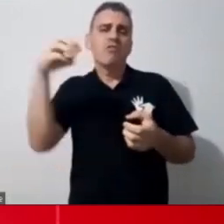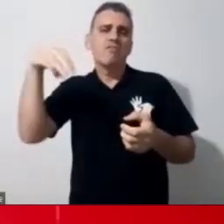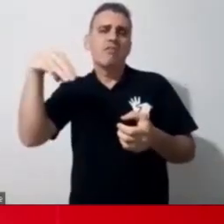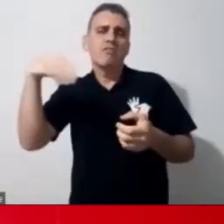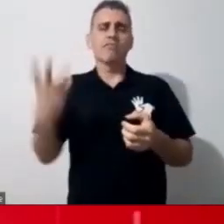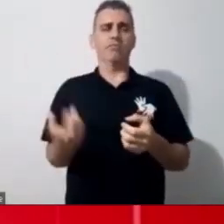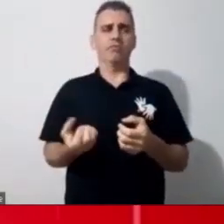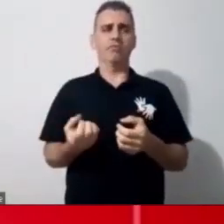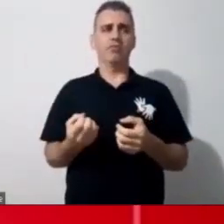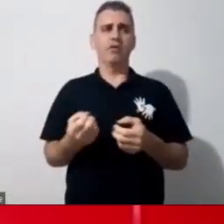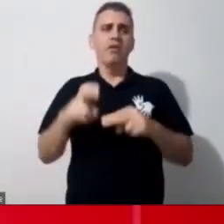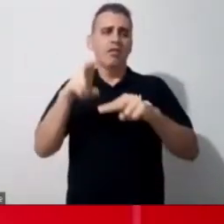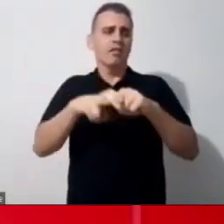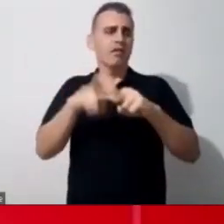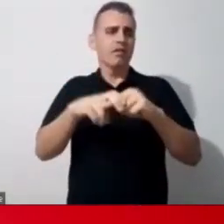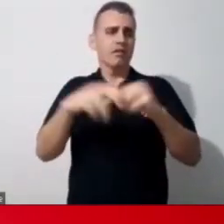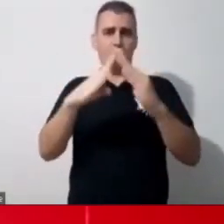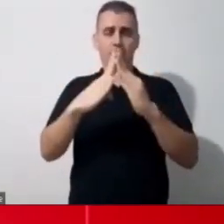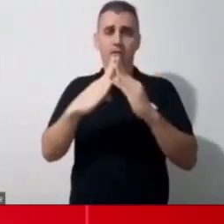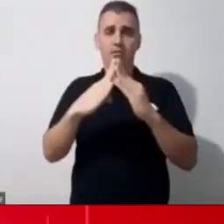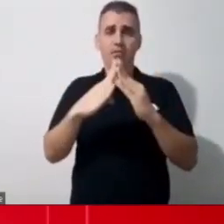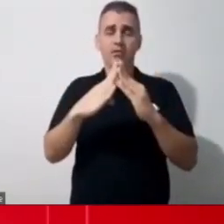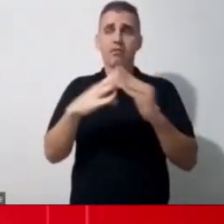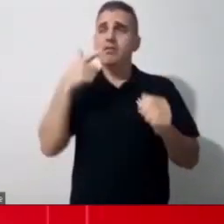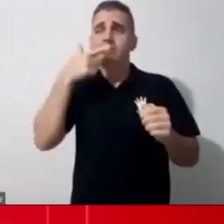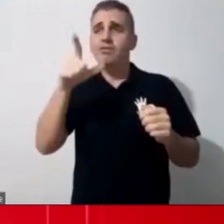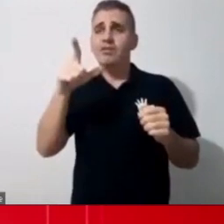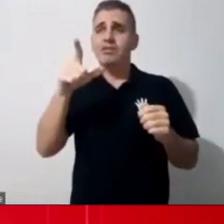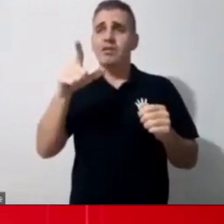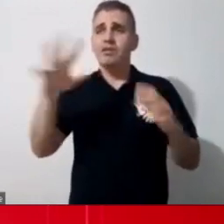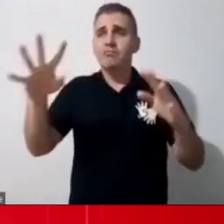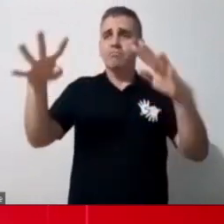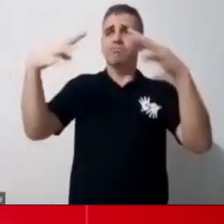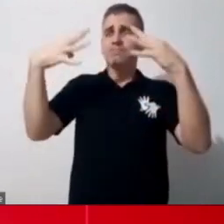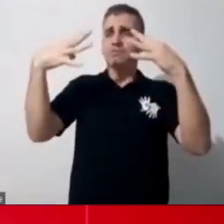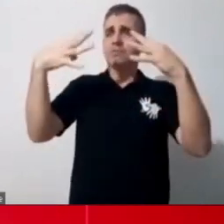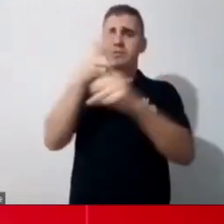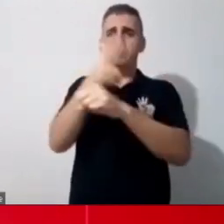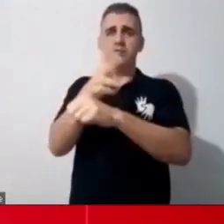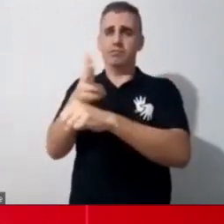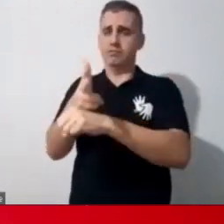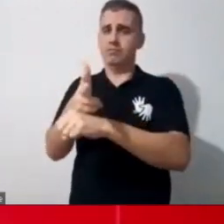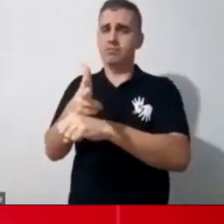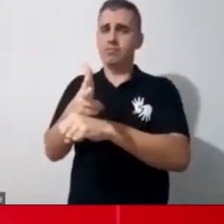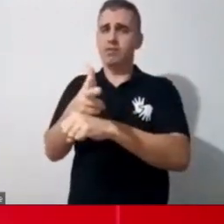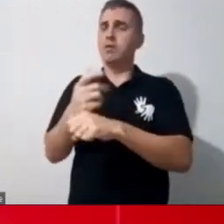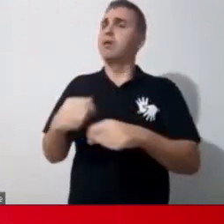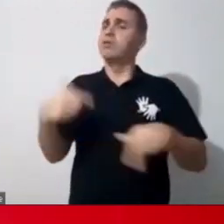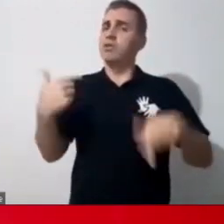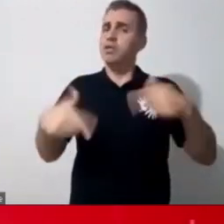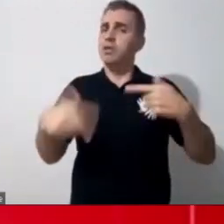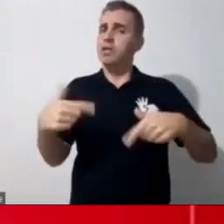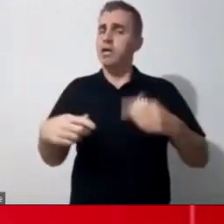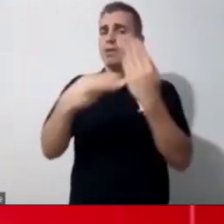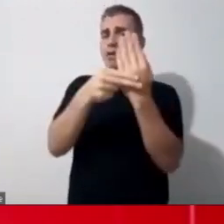cinco minutos concentrado. Então, assim, eu tenho que trabalhar em cima das habilidades dele. Então, assim, se eu tiver que